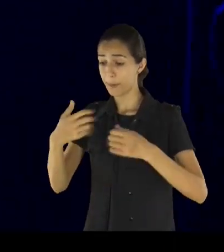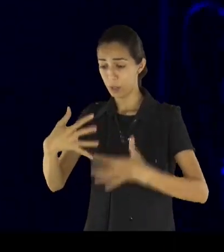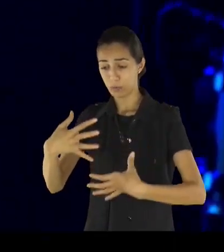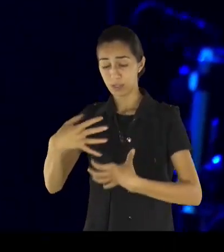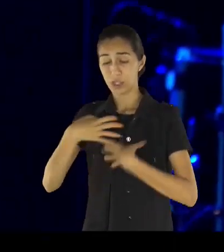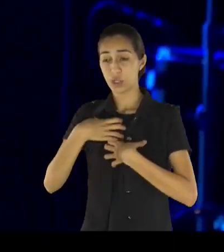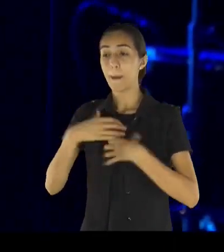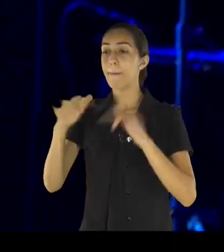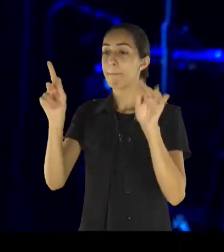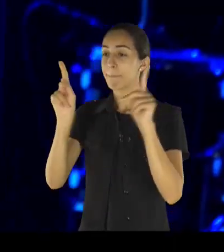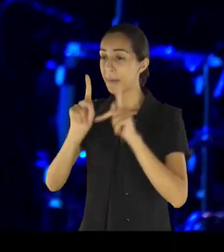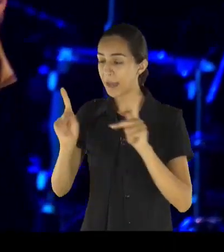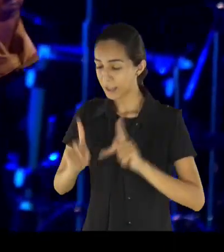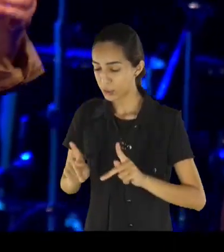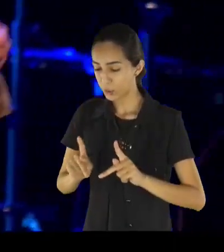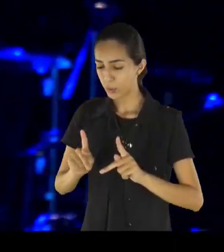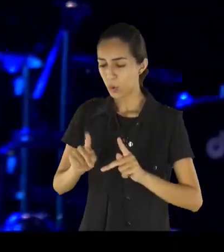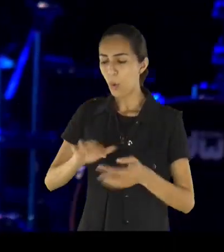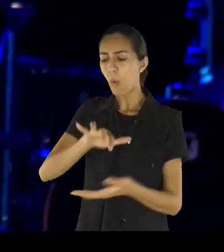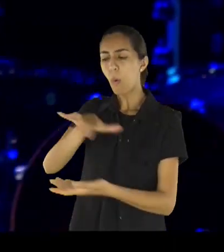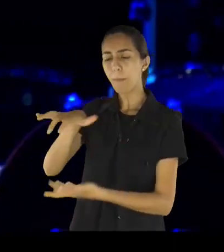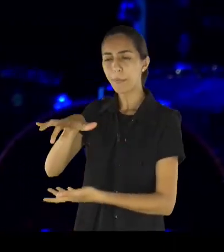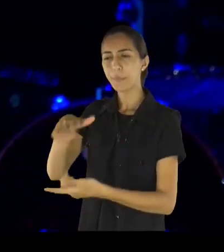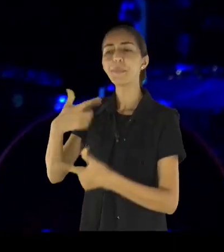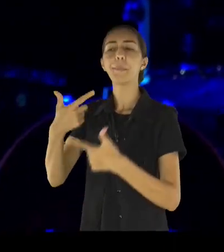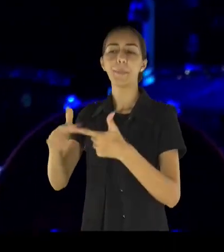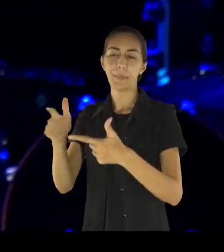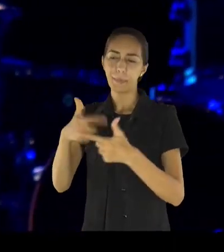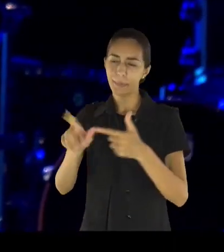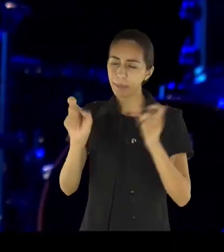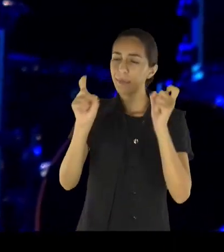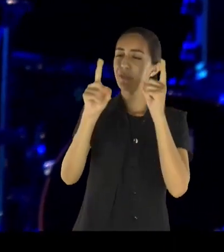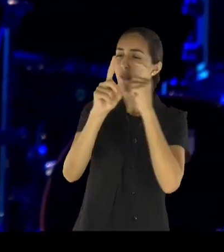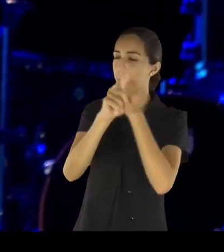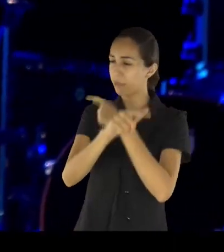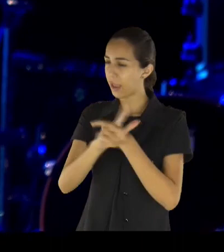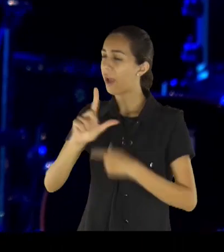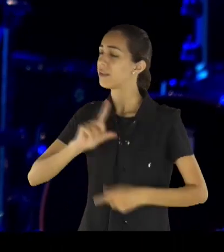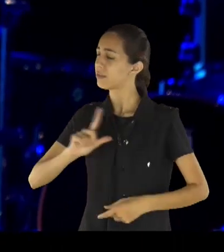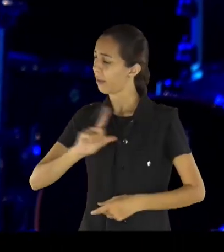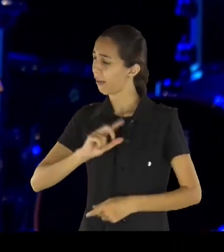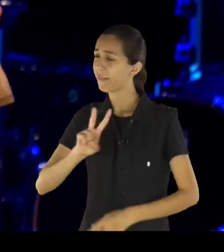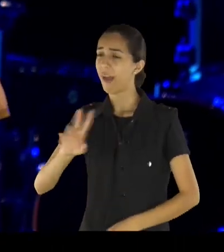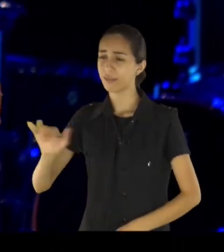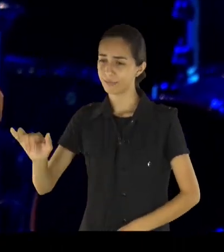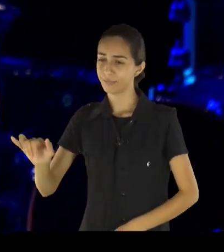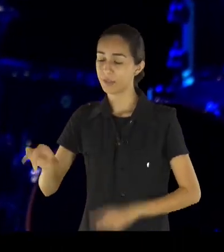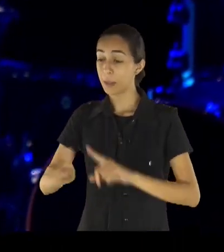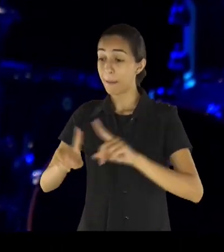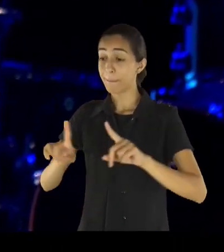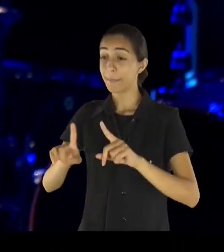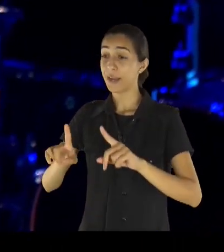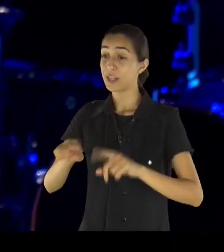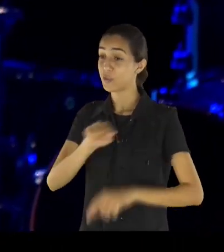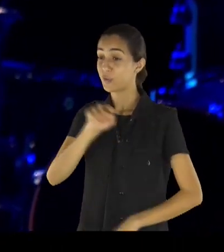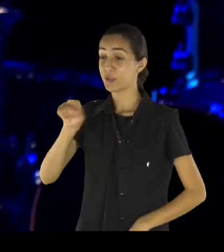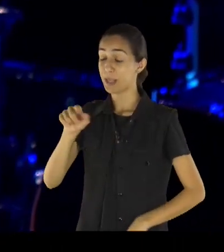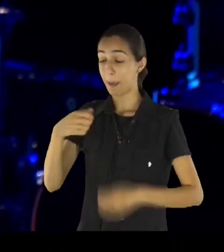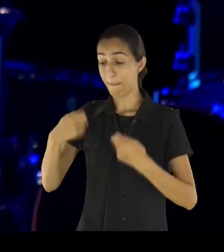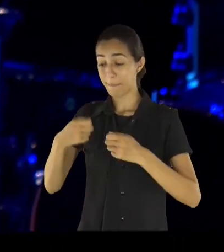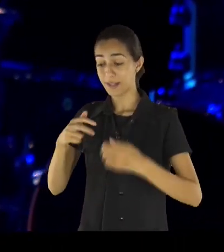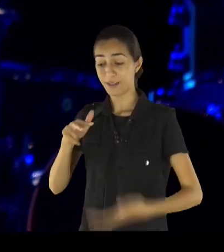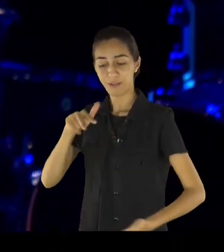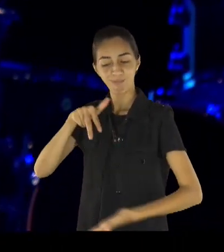começa a repetir, no mundo você vai, Deus, Deus está dizendo para nós, Jesus disse para nós, olha, você, pode passar